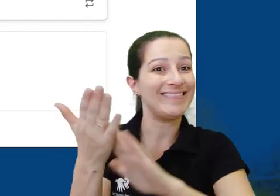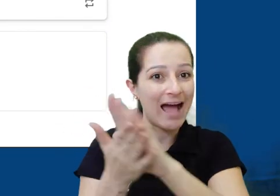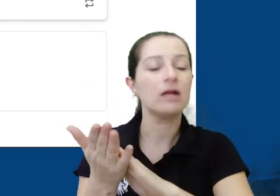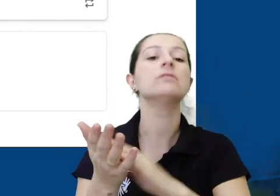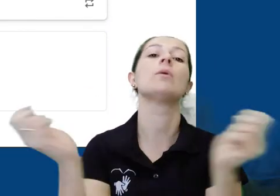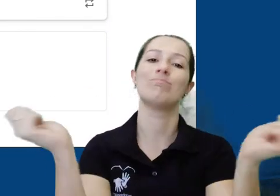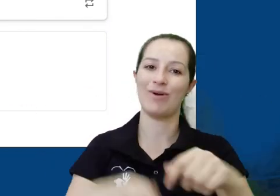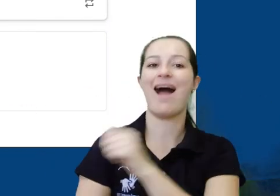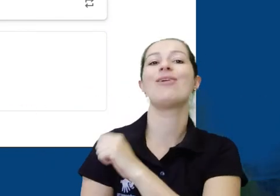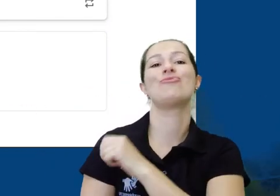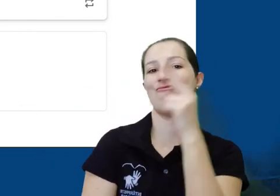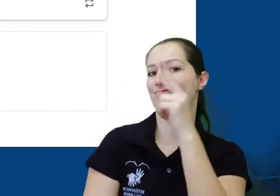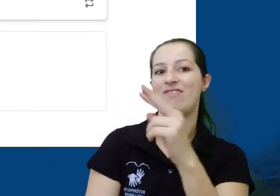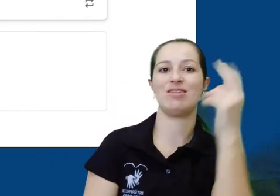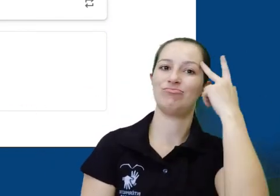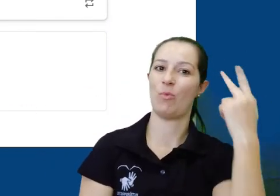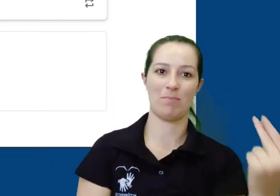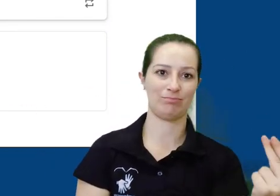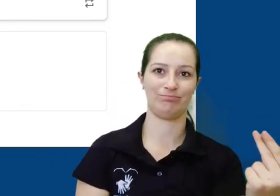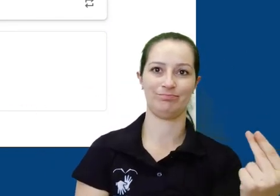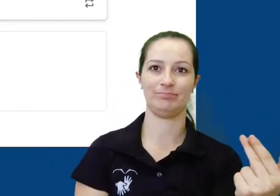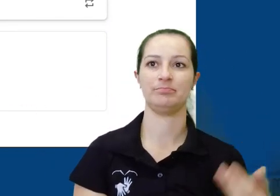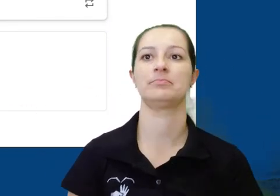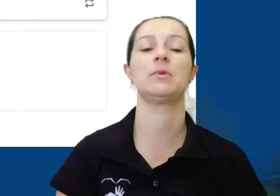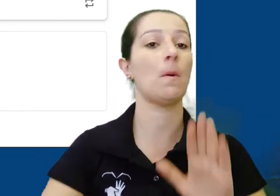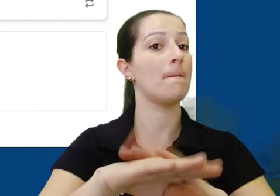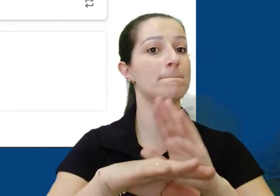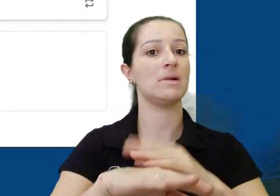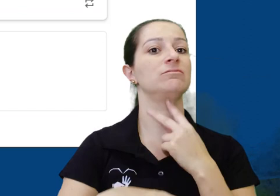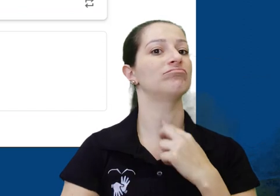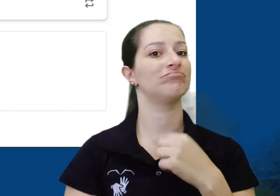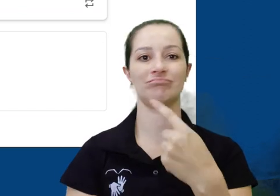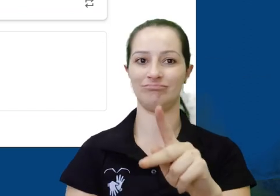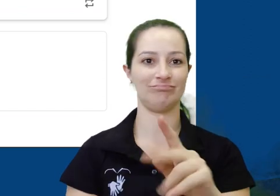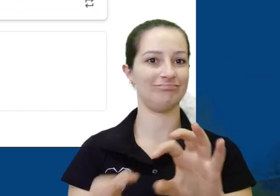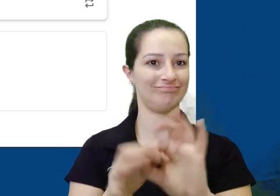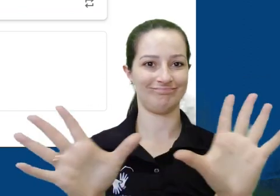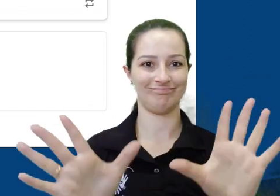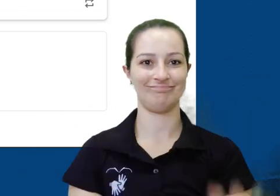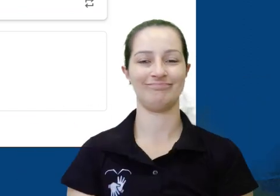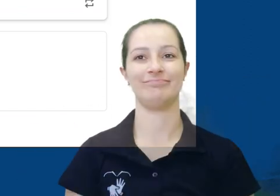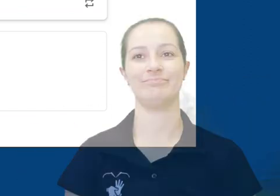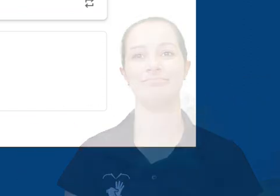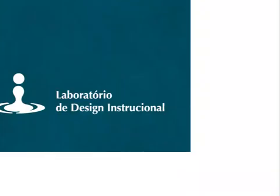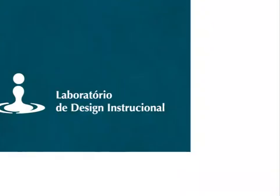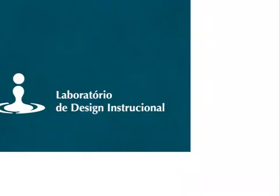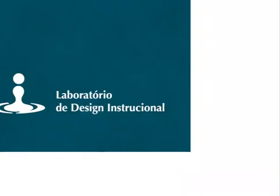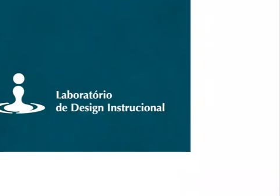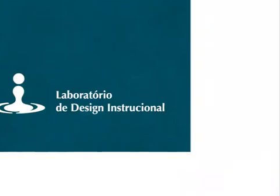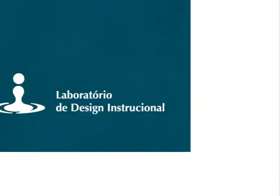visível para todos. Explorem as configurações da turma de vocês e personalizem da forma que acharem melhor. Até o próximo vídeo.